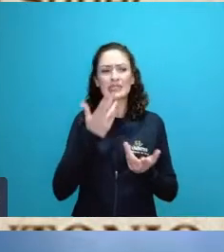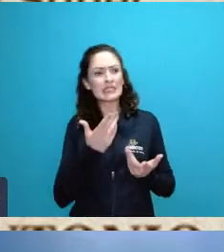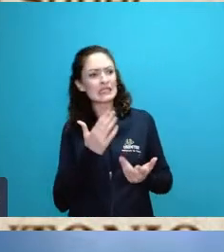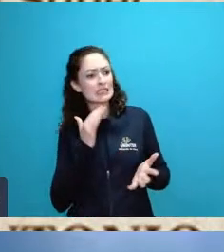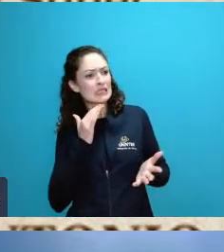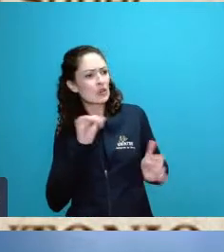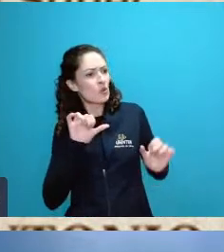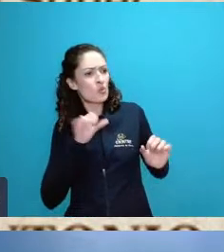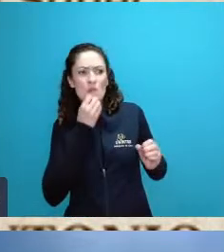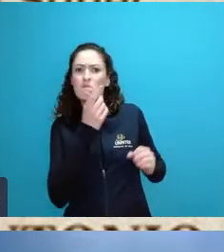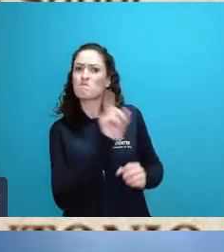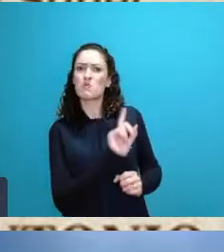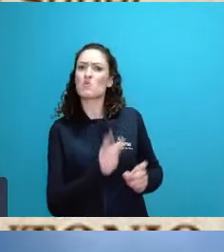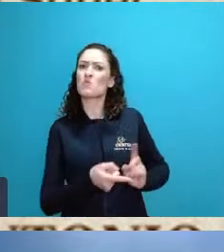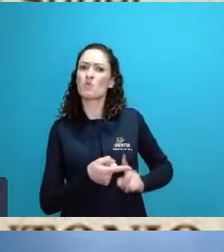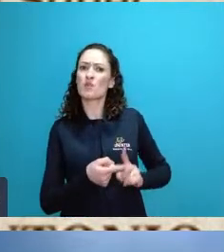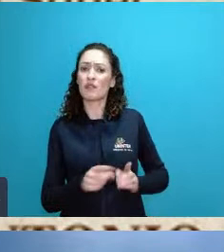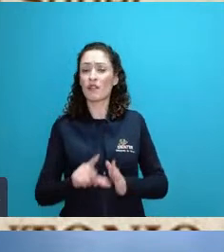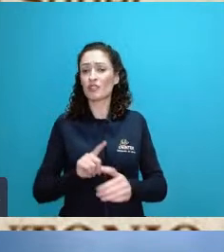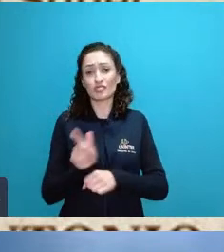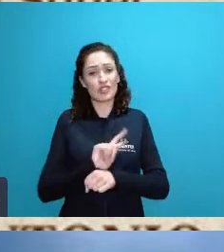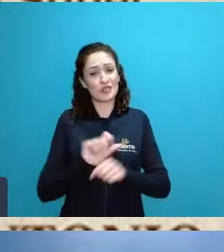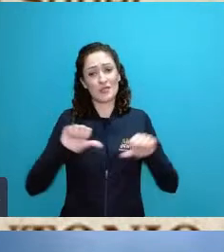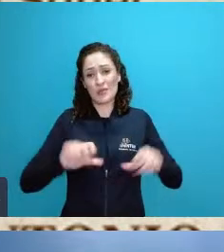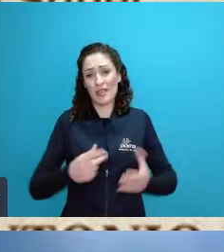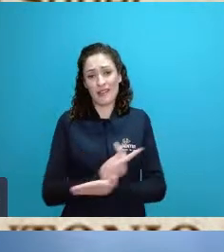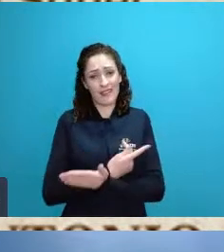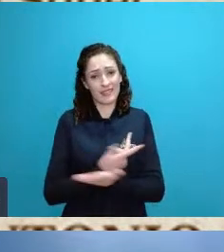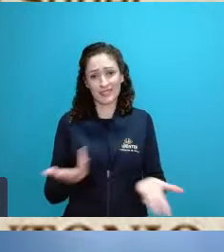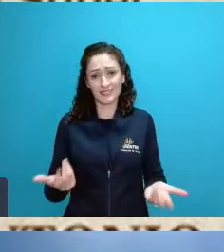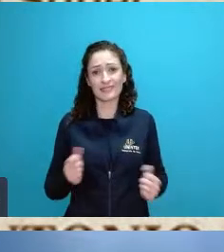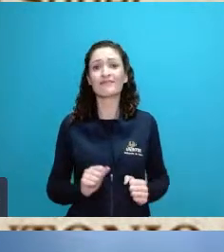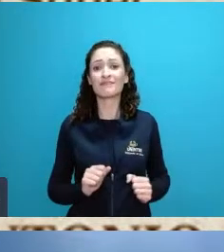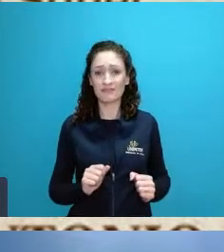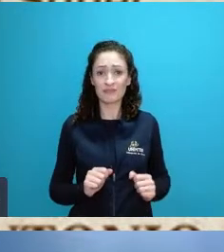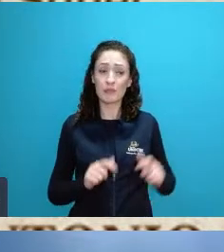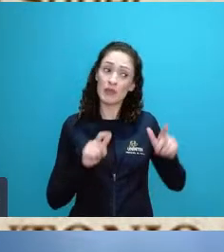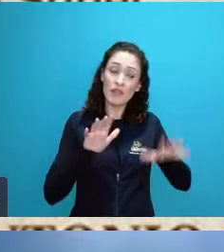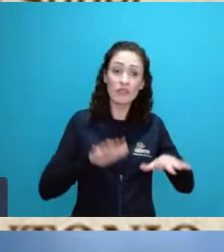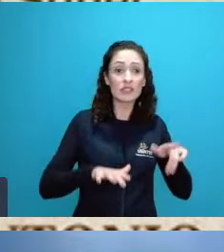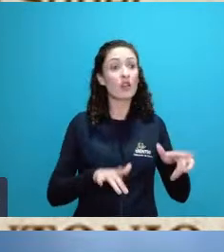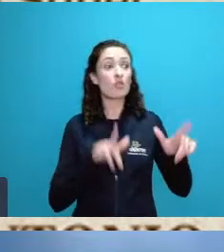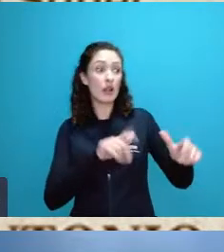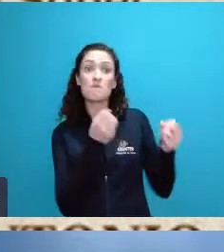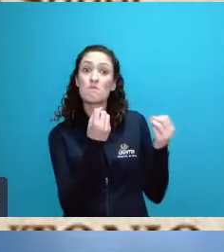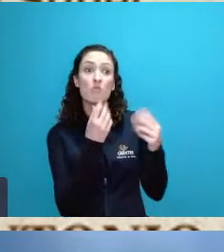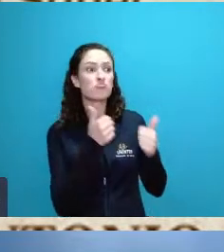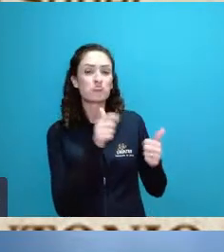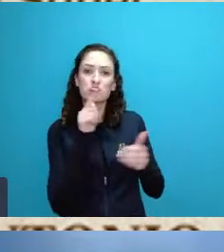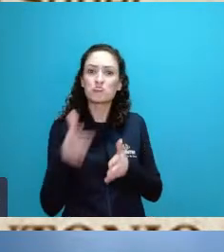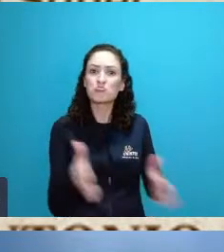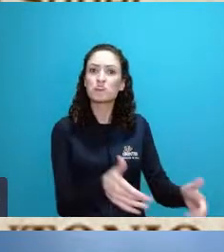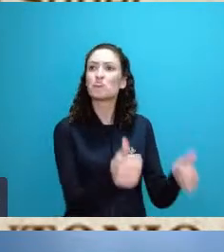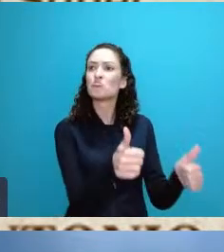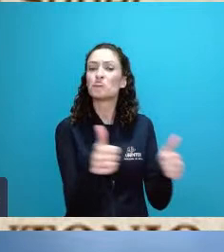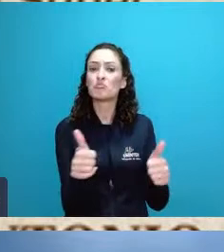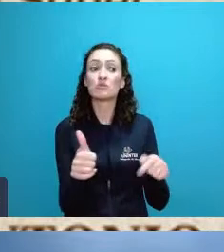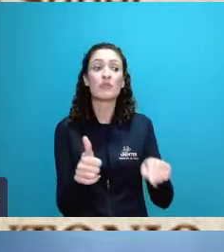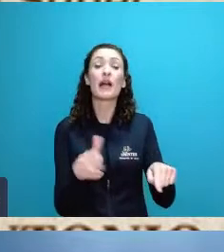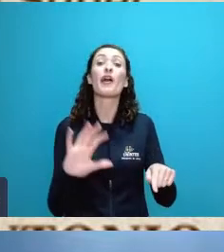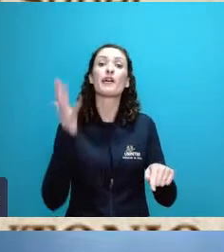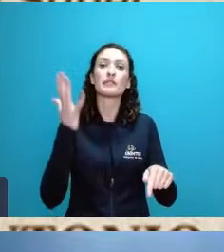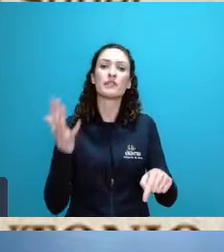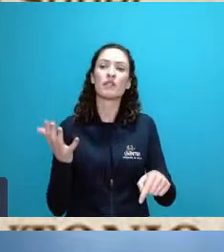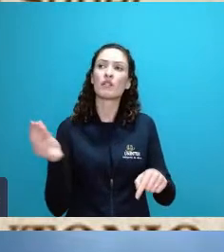que abastece uma cidade e implementa um monte de indústrias lá dentro você tem uma perda